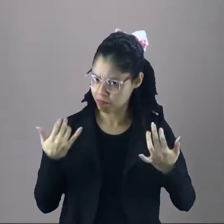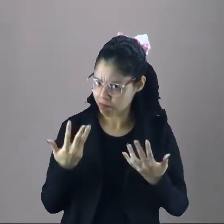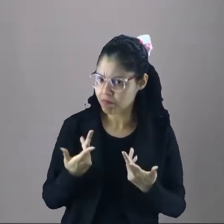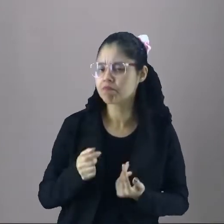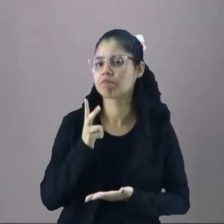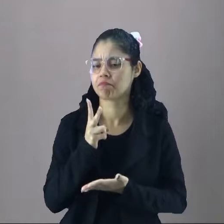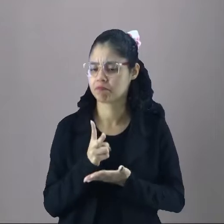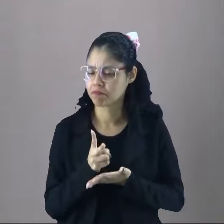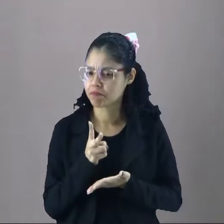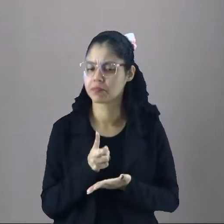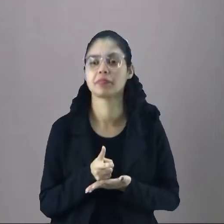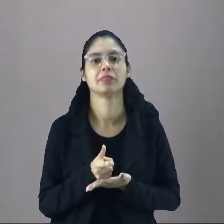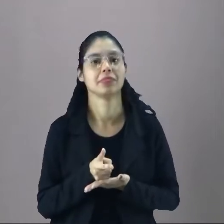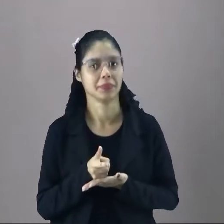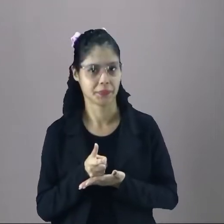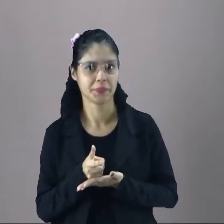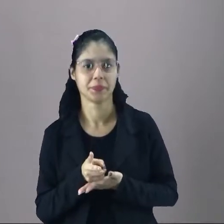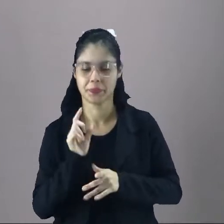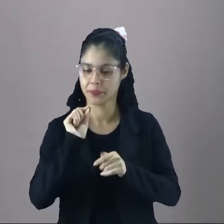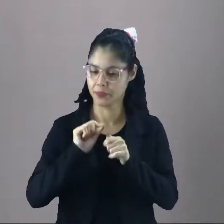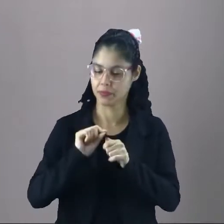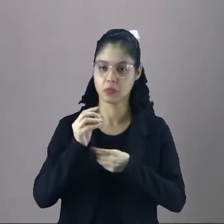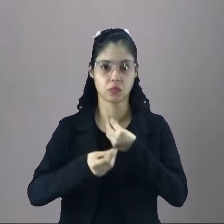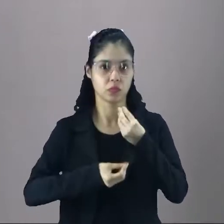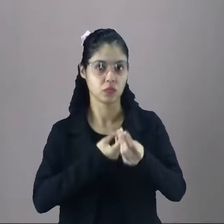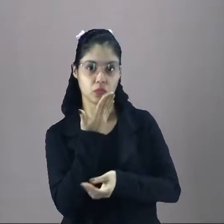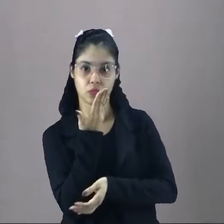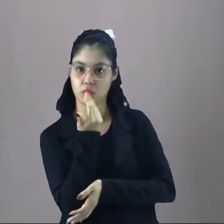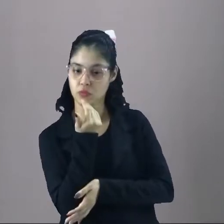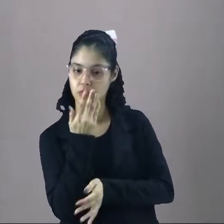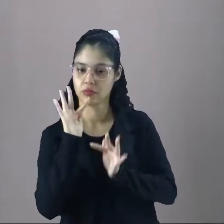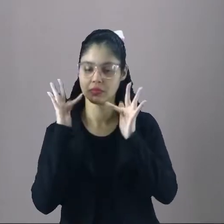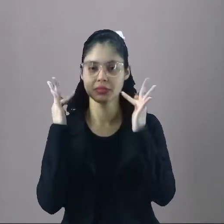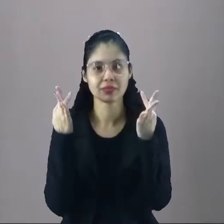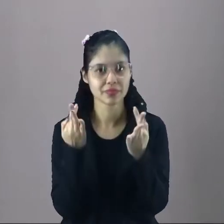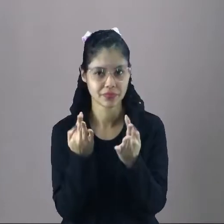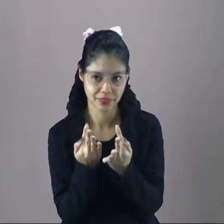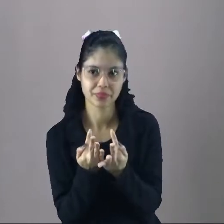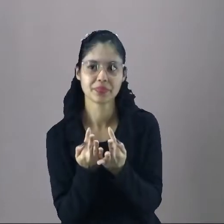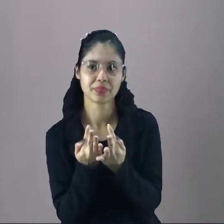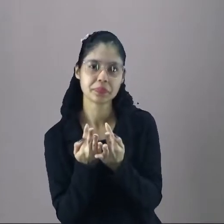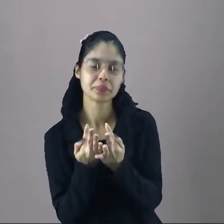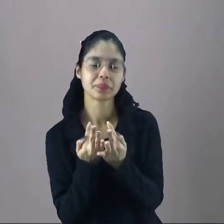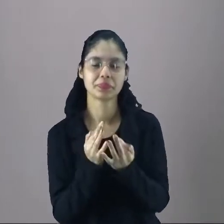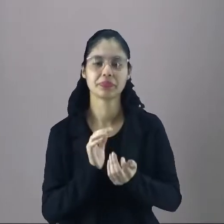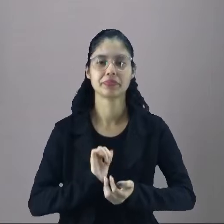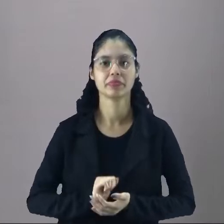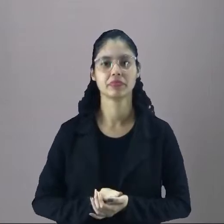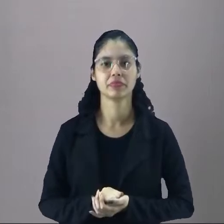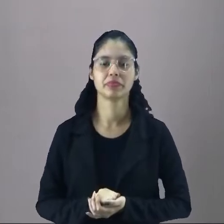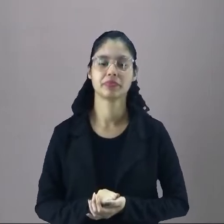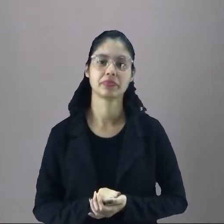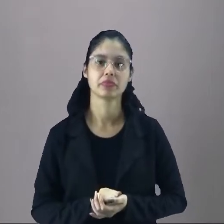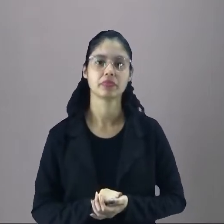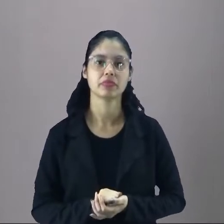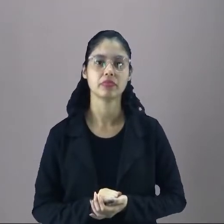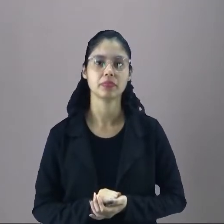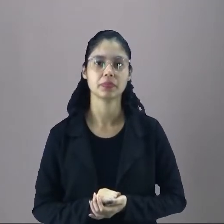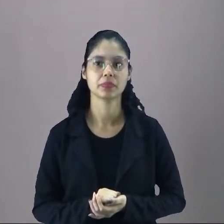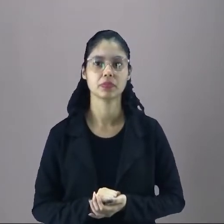de fazer frequentemente, como o almoço de família, né? Podemos citar. Isso é um